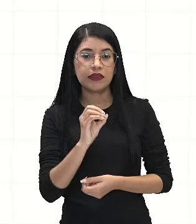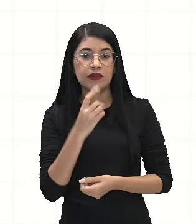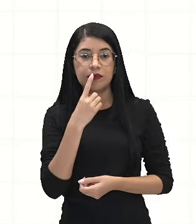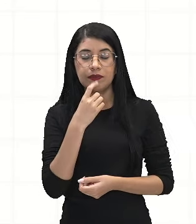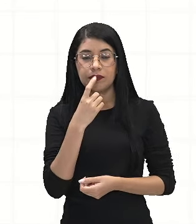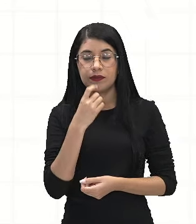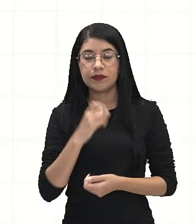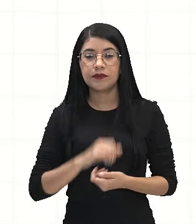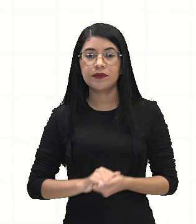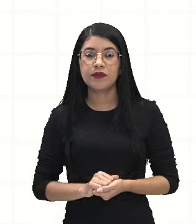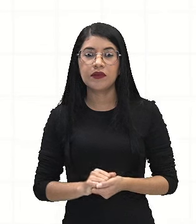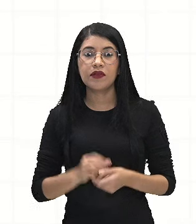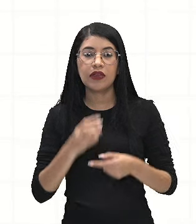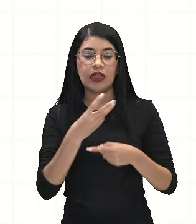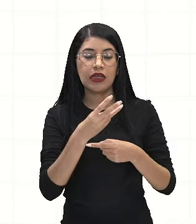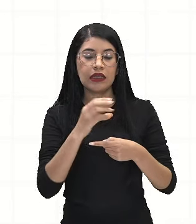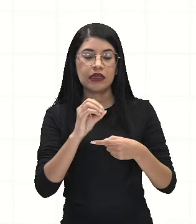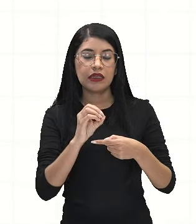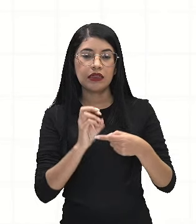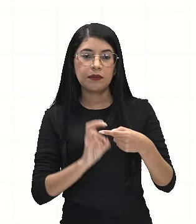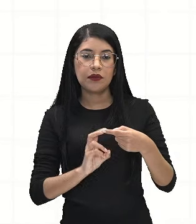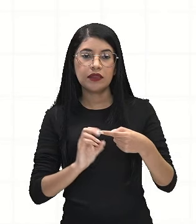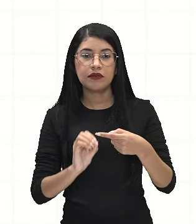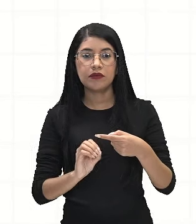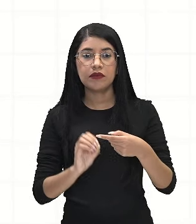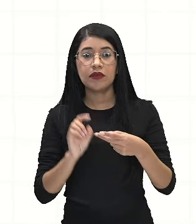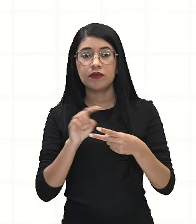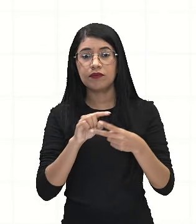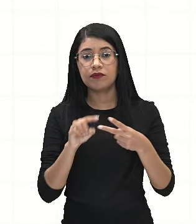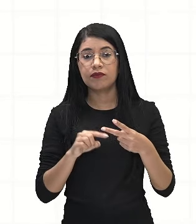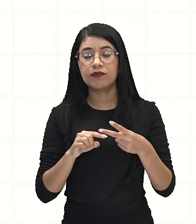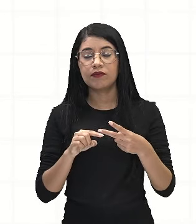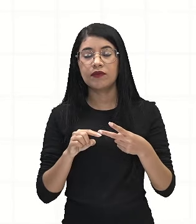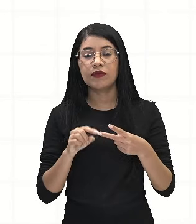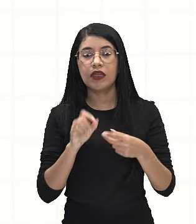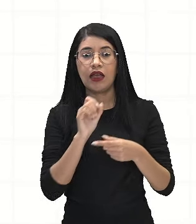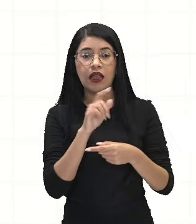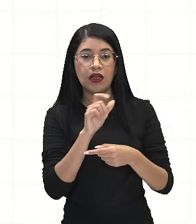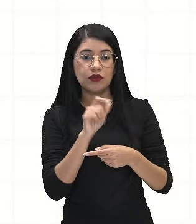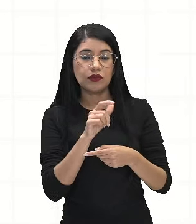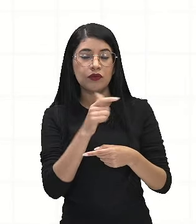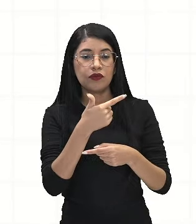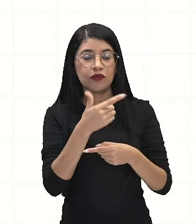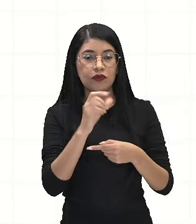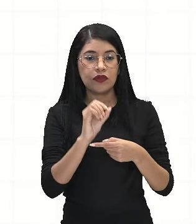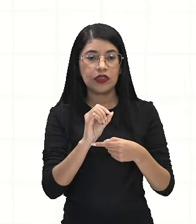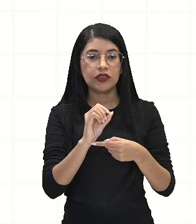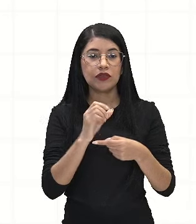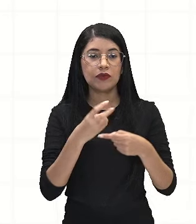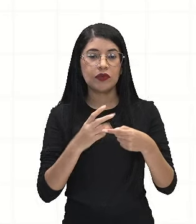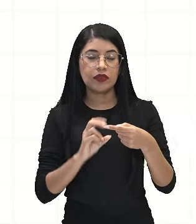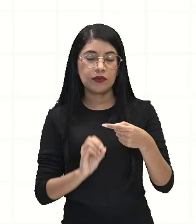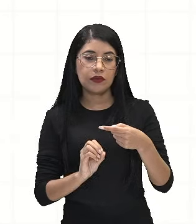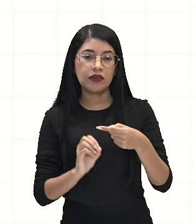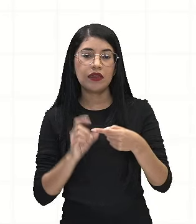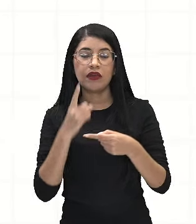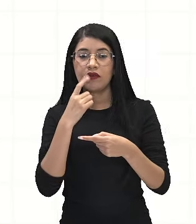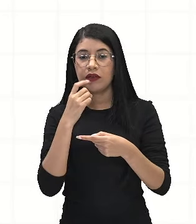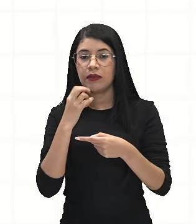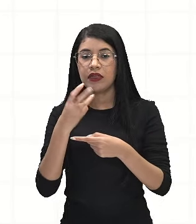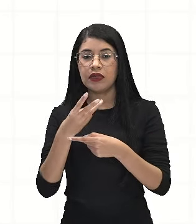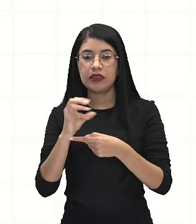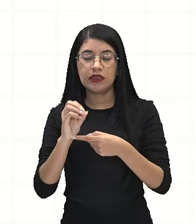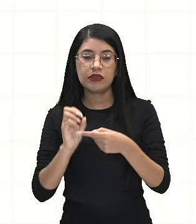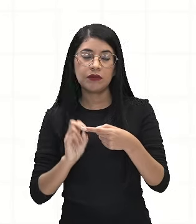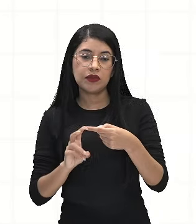Então, essa aqui são as duas probabilidades, de sair azul e da segunda sair vermelha. Como são eventos que são